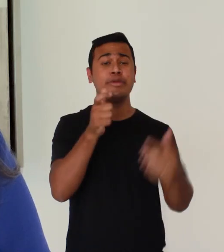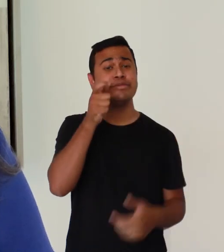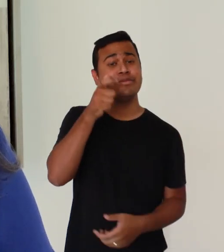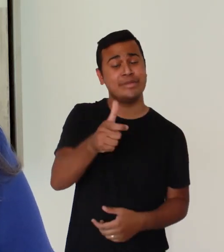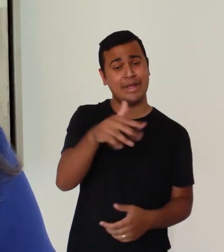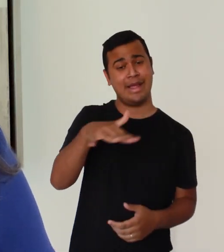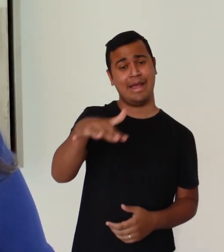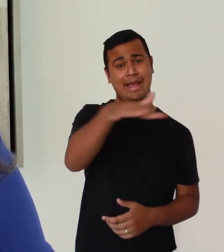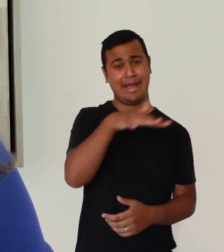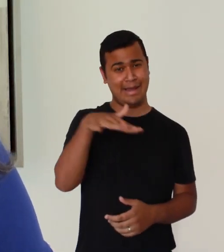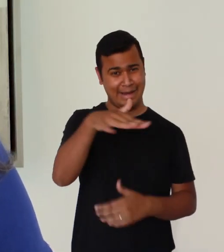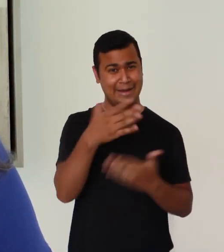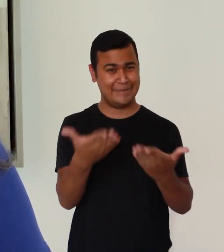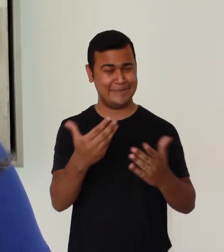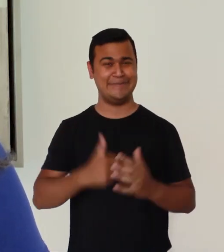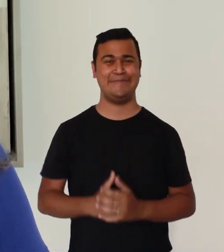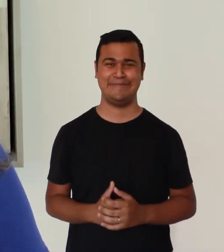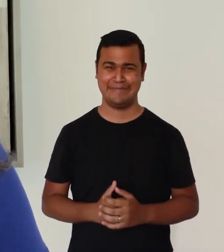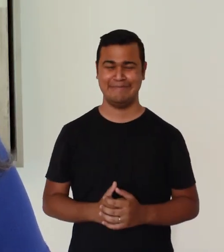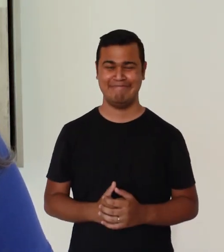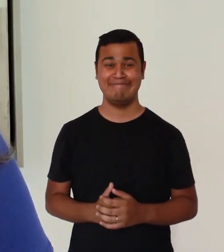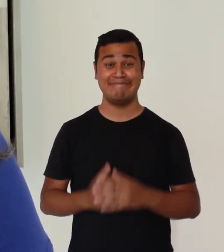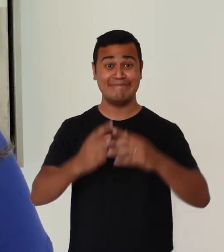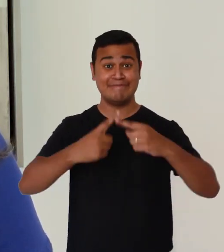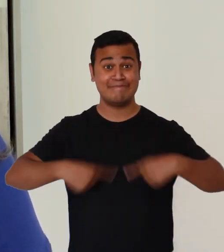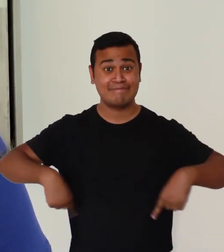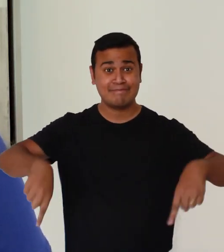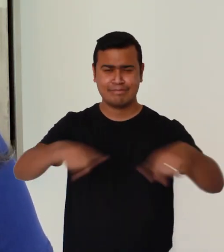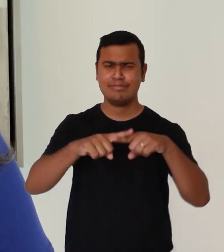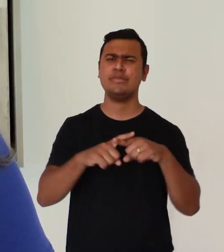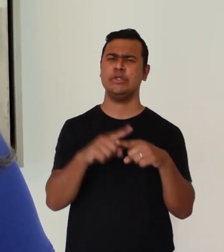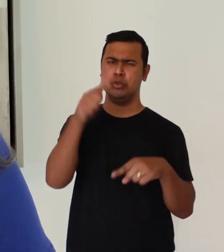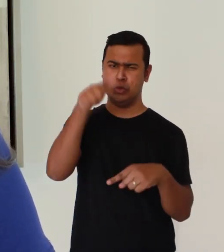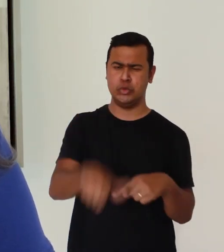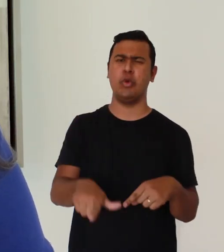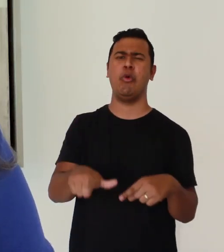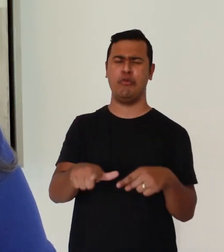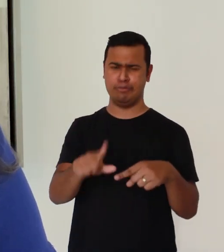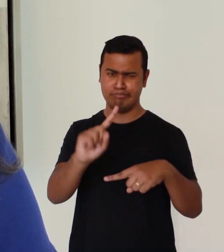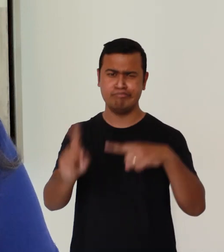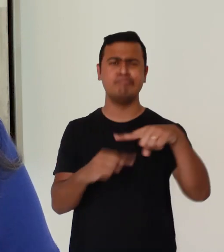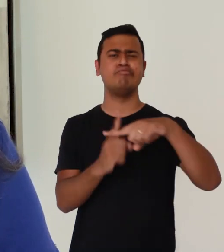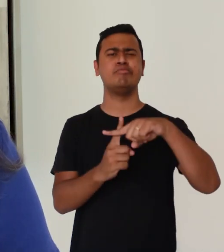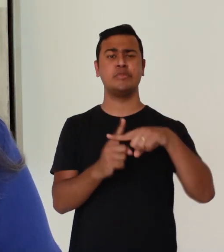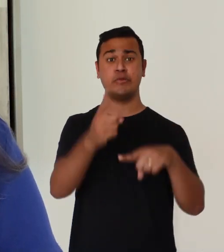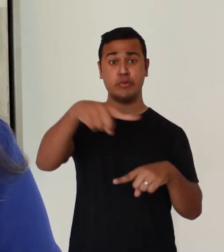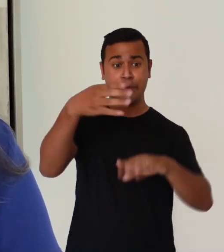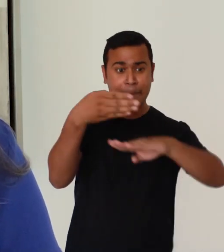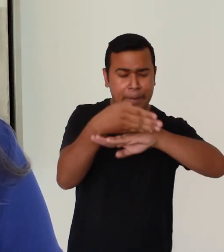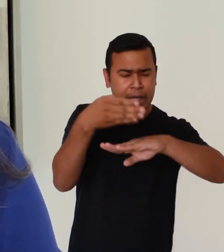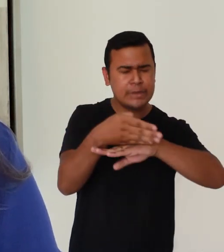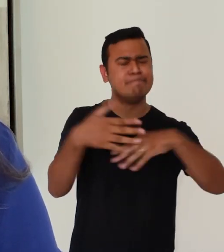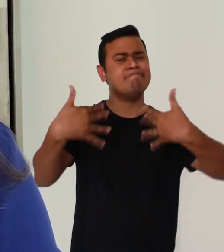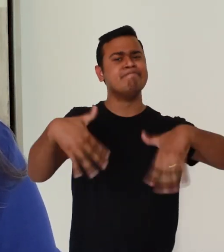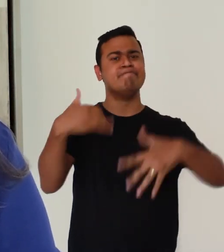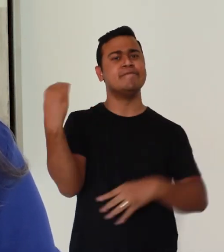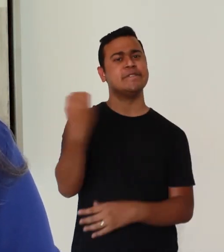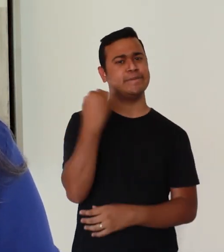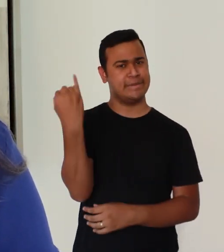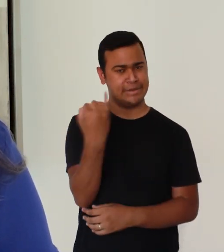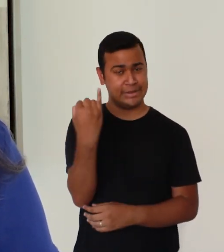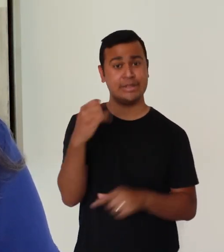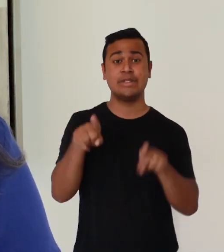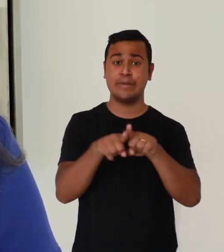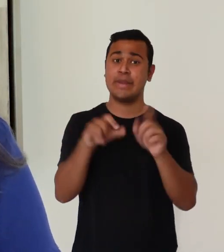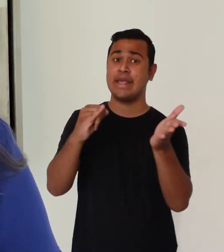interesse para essas áreas afins. Nós reforçamos que a participação de vocês será muito